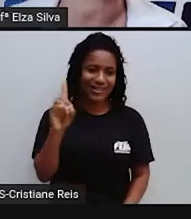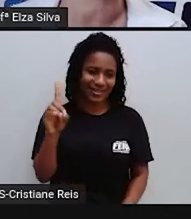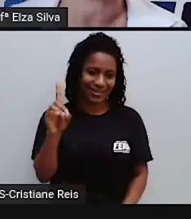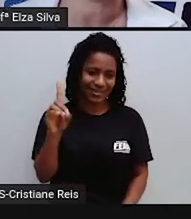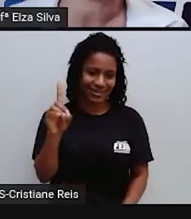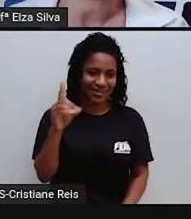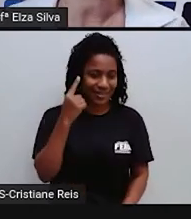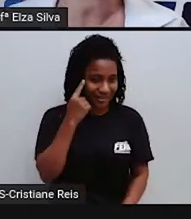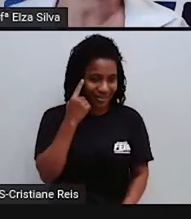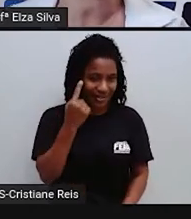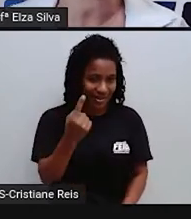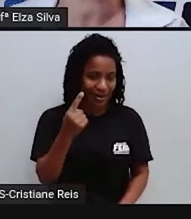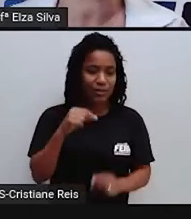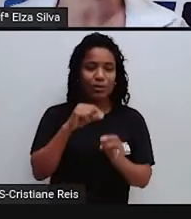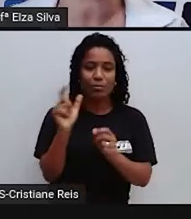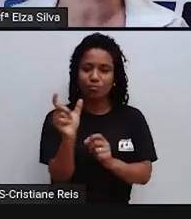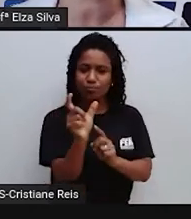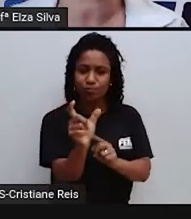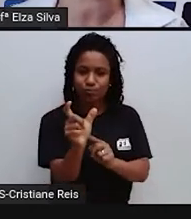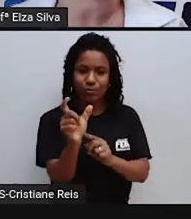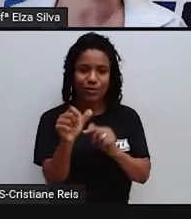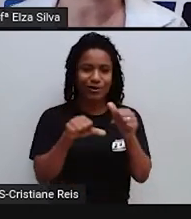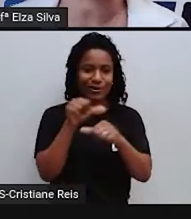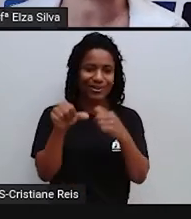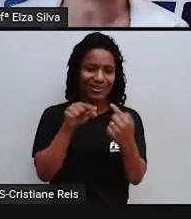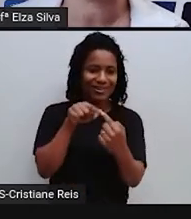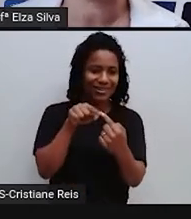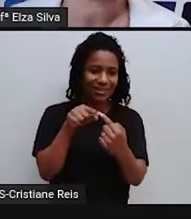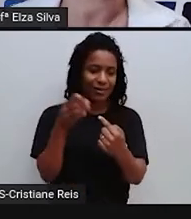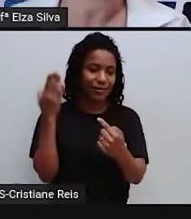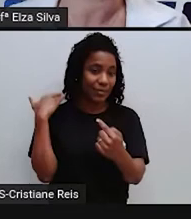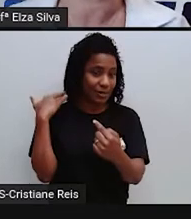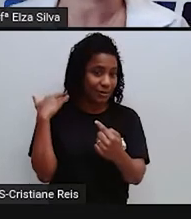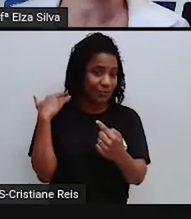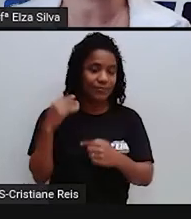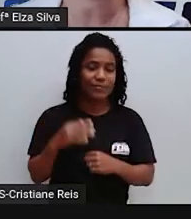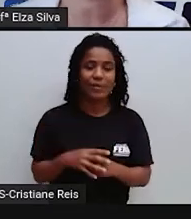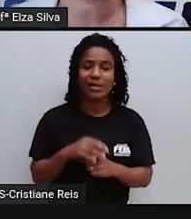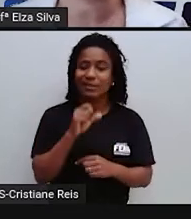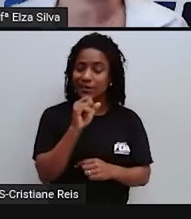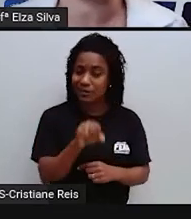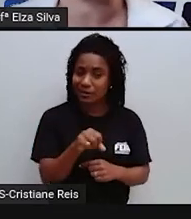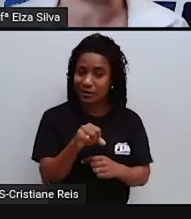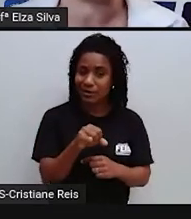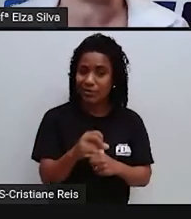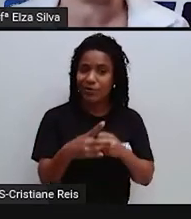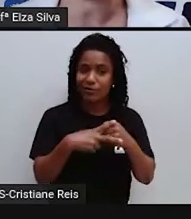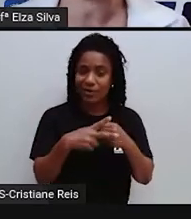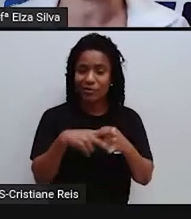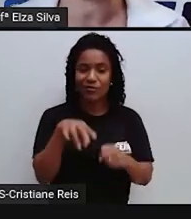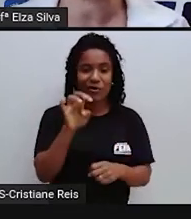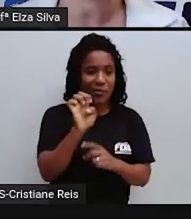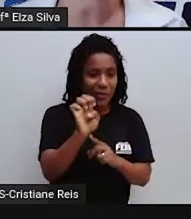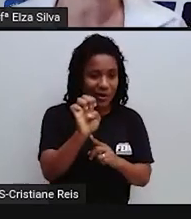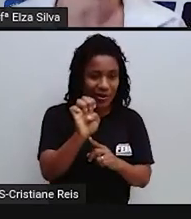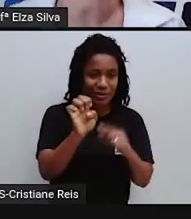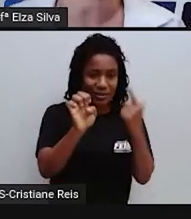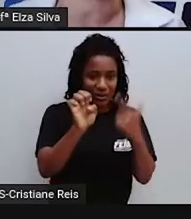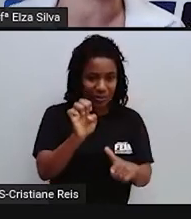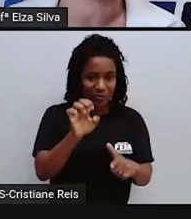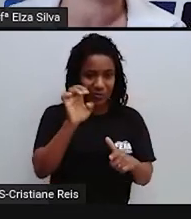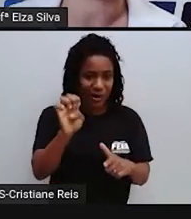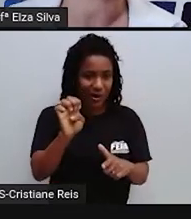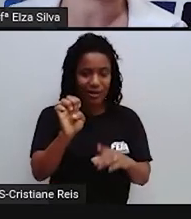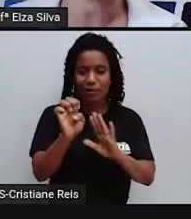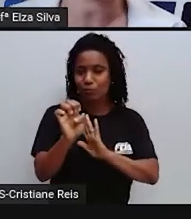passado E se estes verbos Terminarem com a vogal E Você não precisa Repetir o E Apenas acrescenta